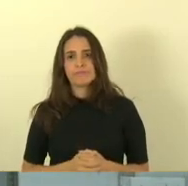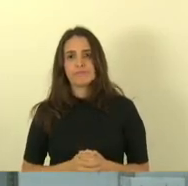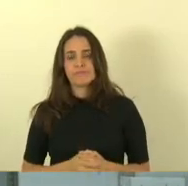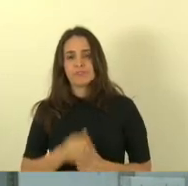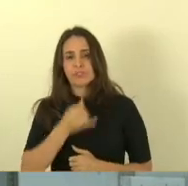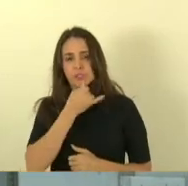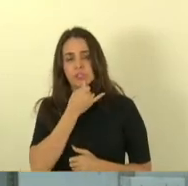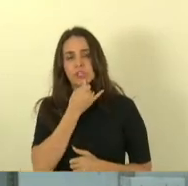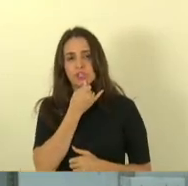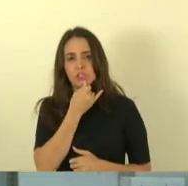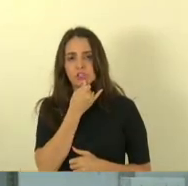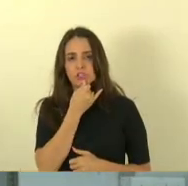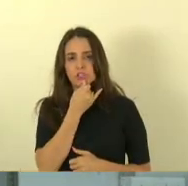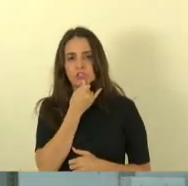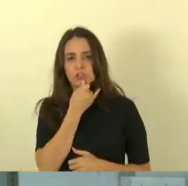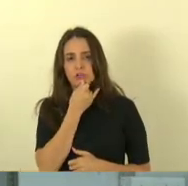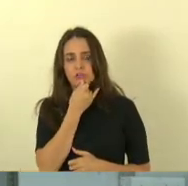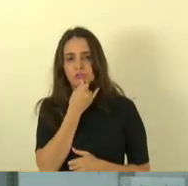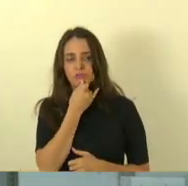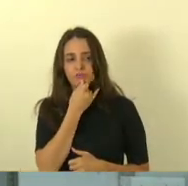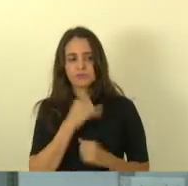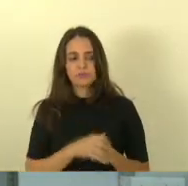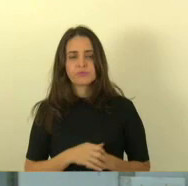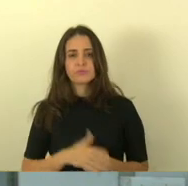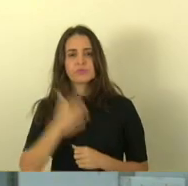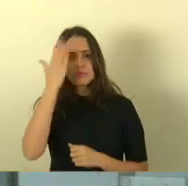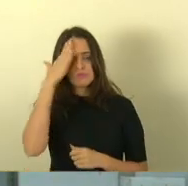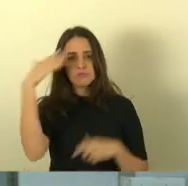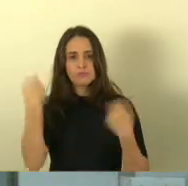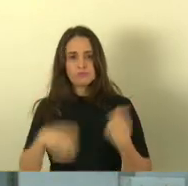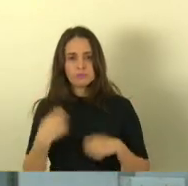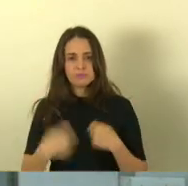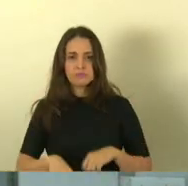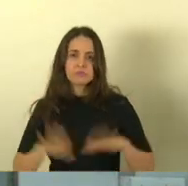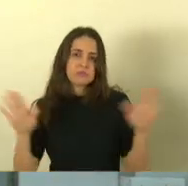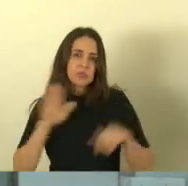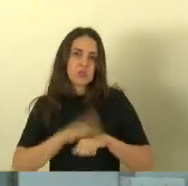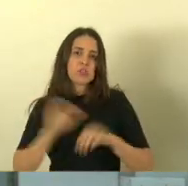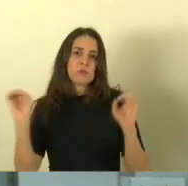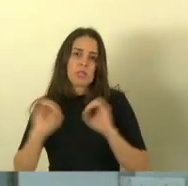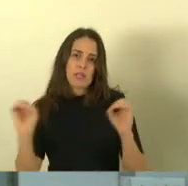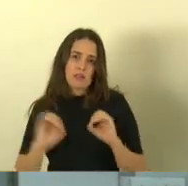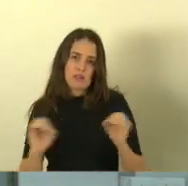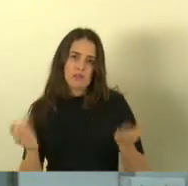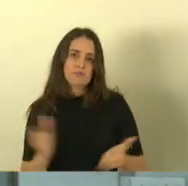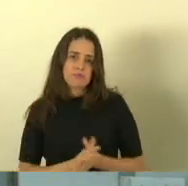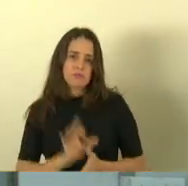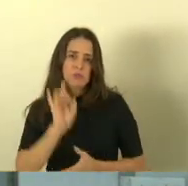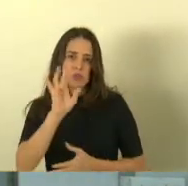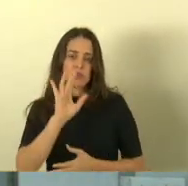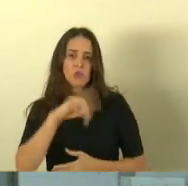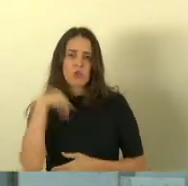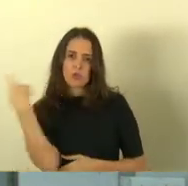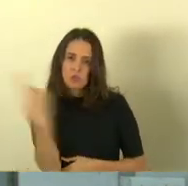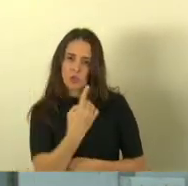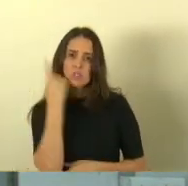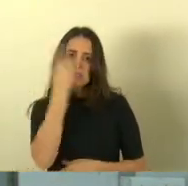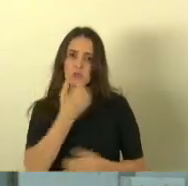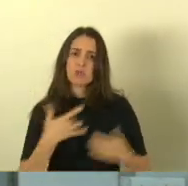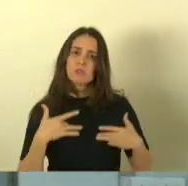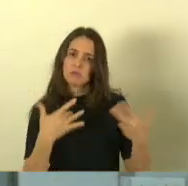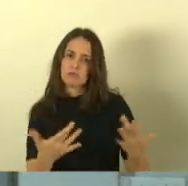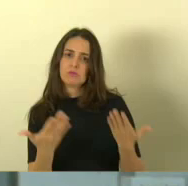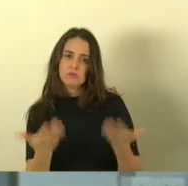tristeza que a gente relata com isso aí sabe que precisa e não é chamado então assim somos todos deputados solidários a